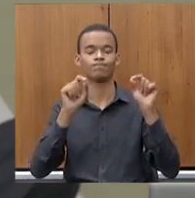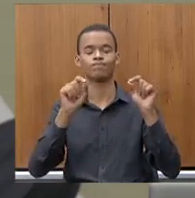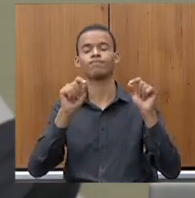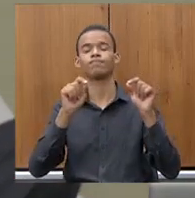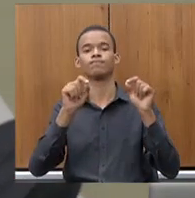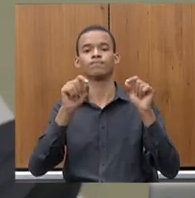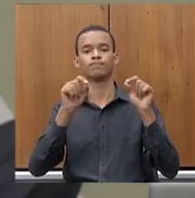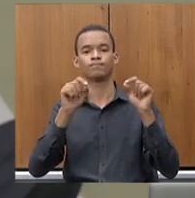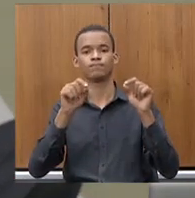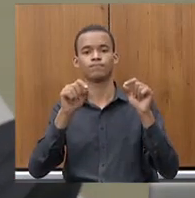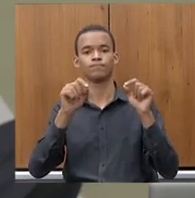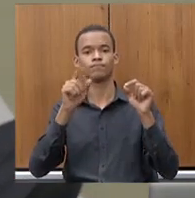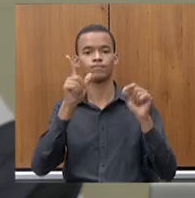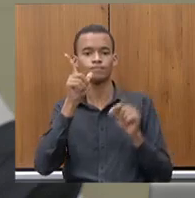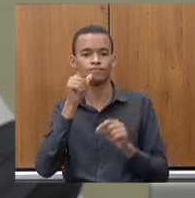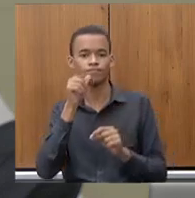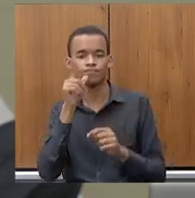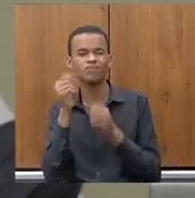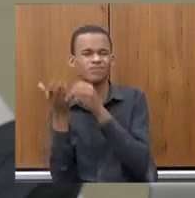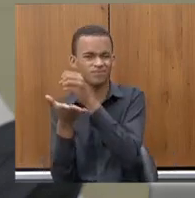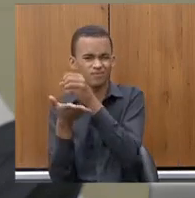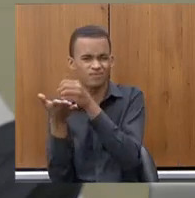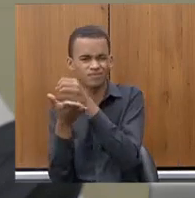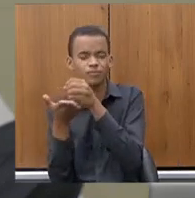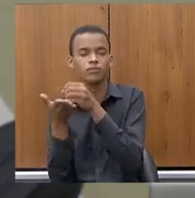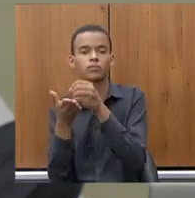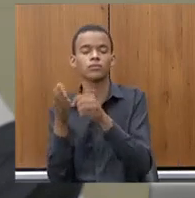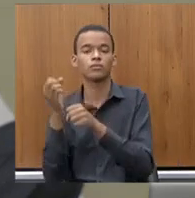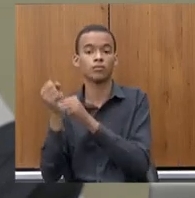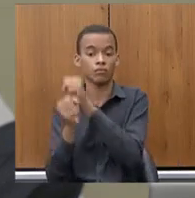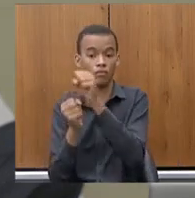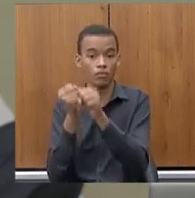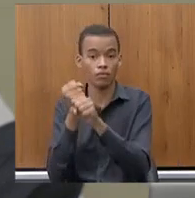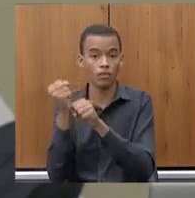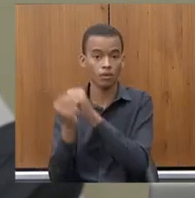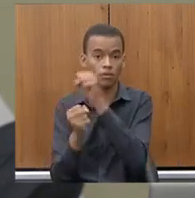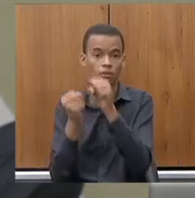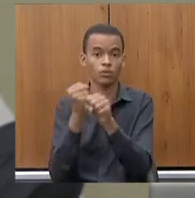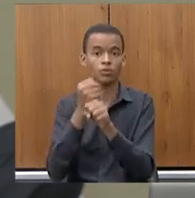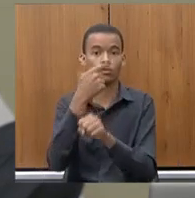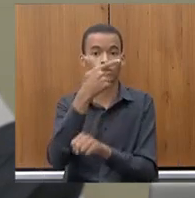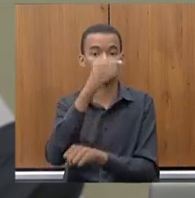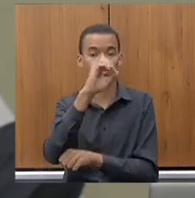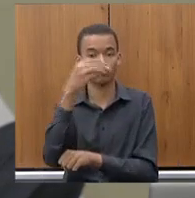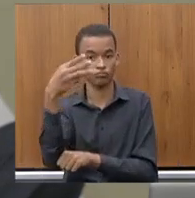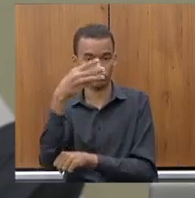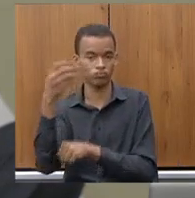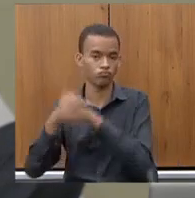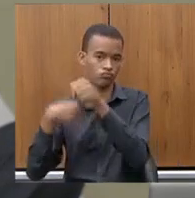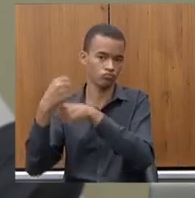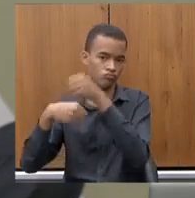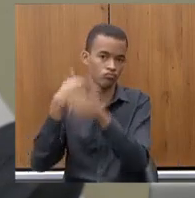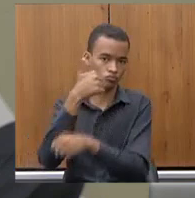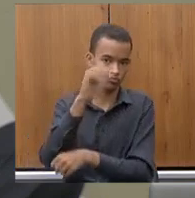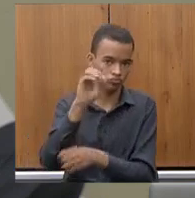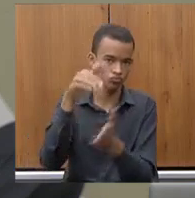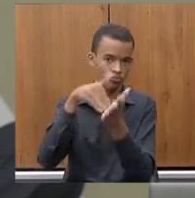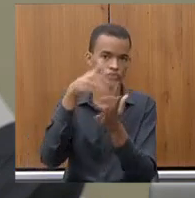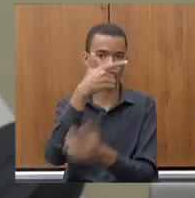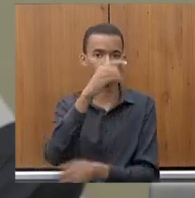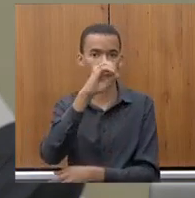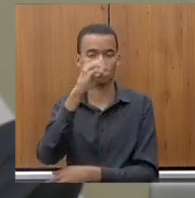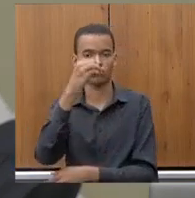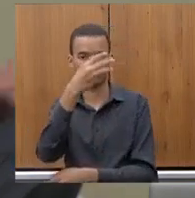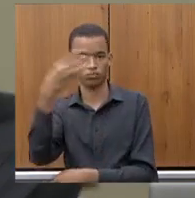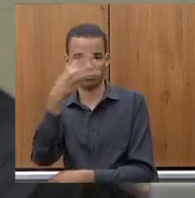o saneamento básico até 2033 pelos estudos que nós fizemos com o BNDES a Copasa